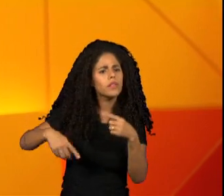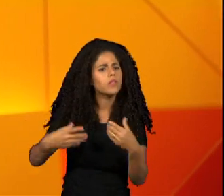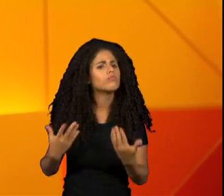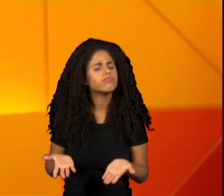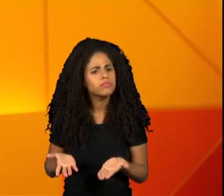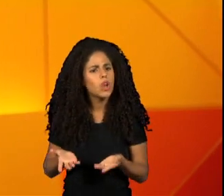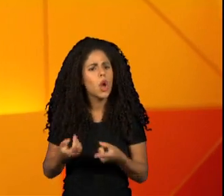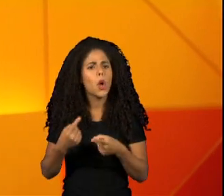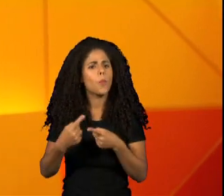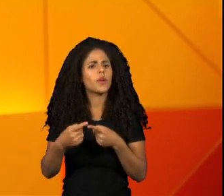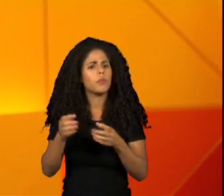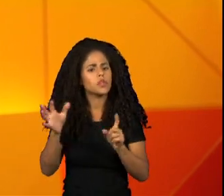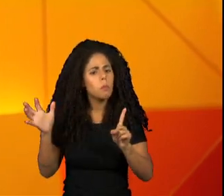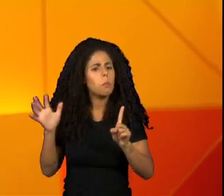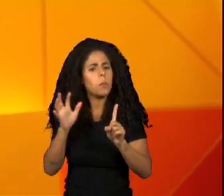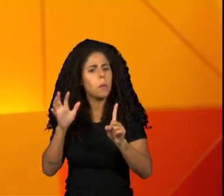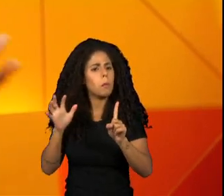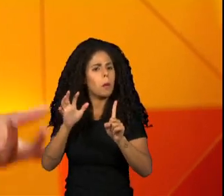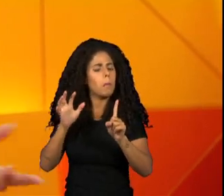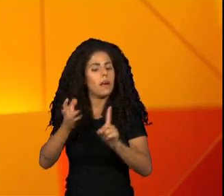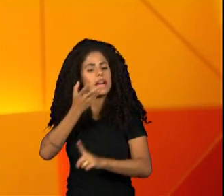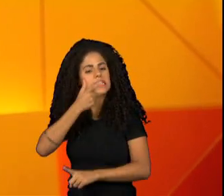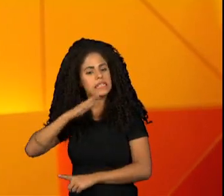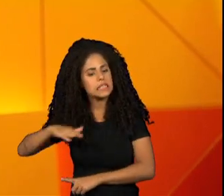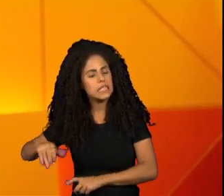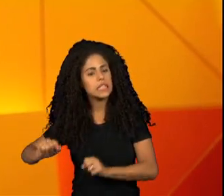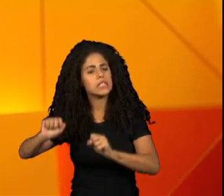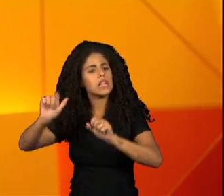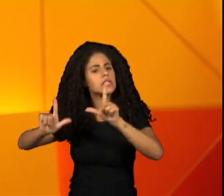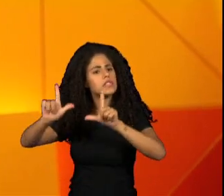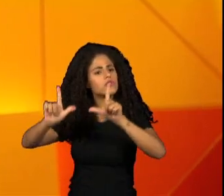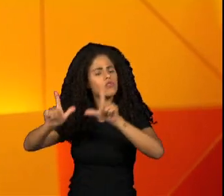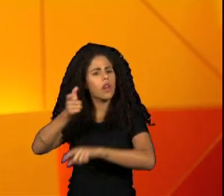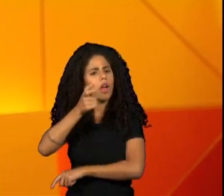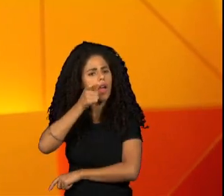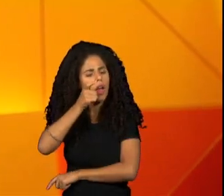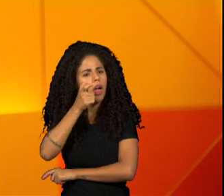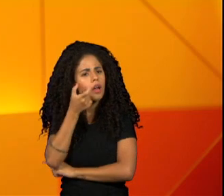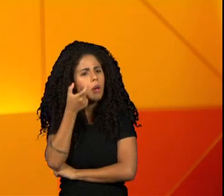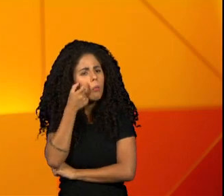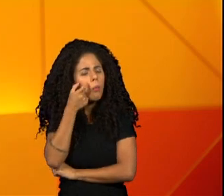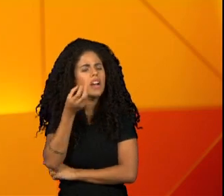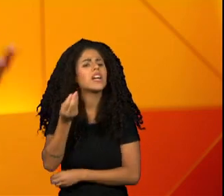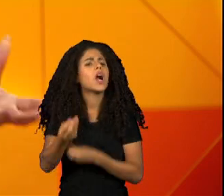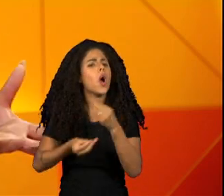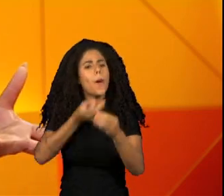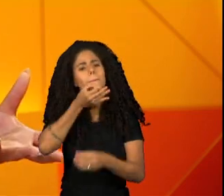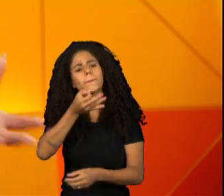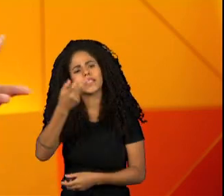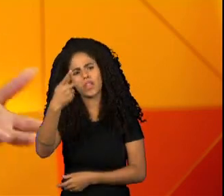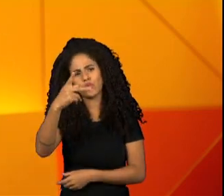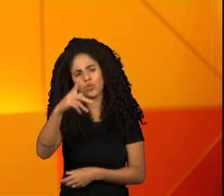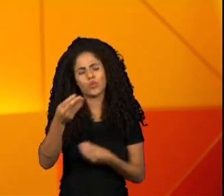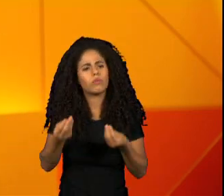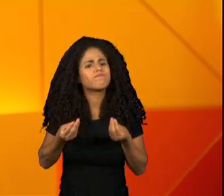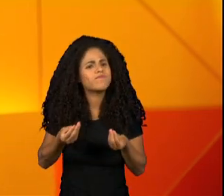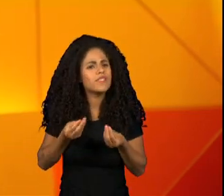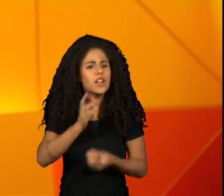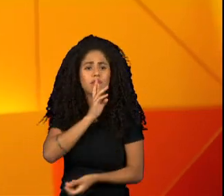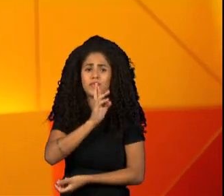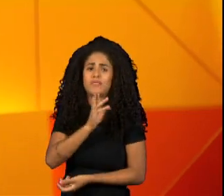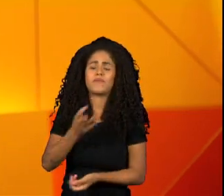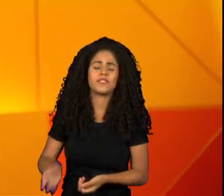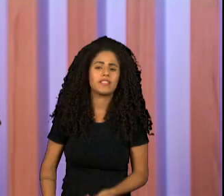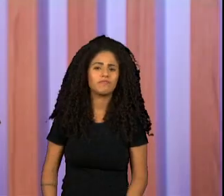pode influenciar as crianças que estão assistindo esses comerciais. Como é que você vê essa resposta dos